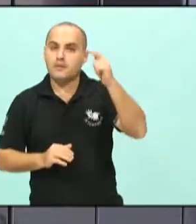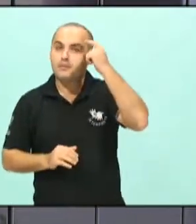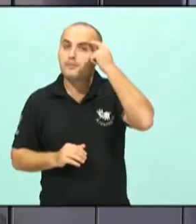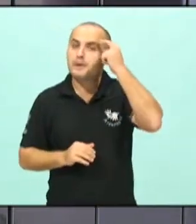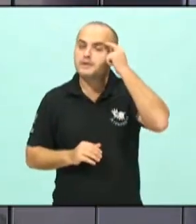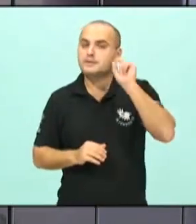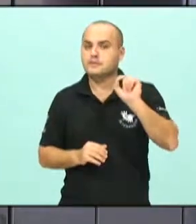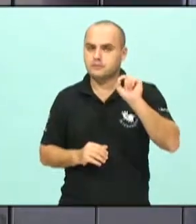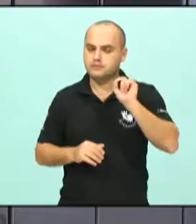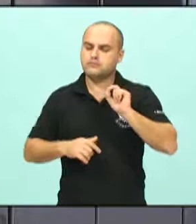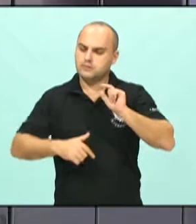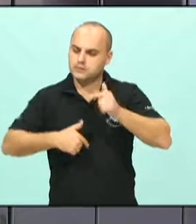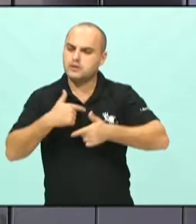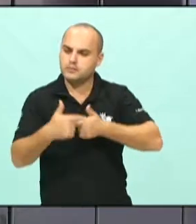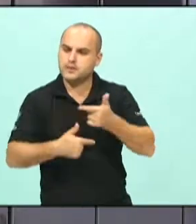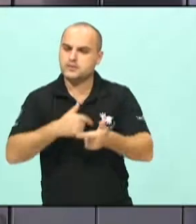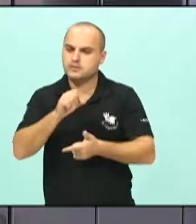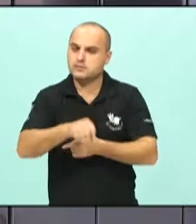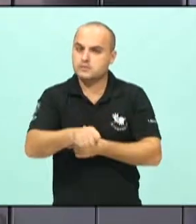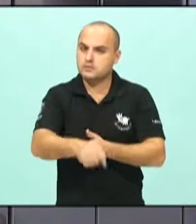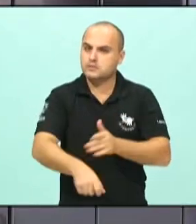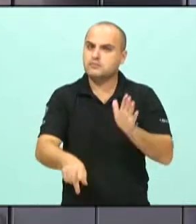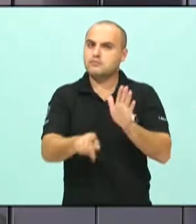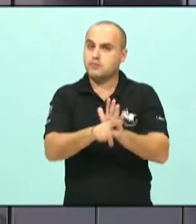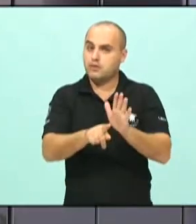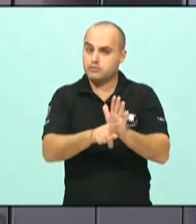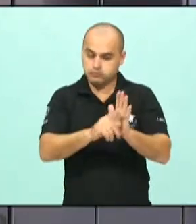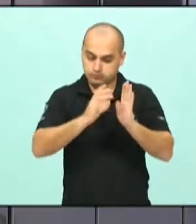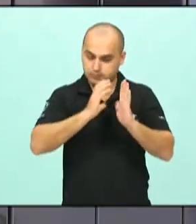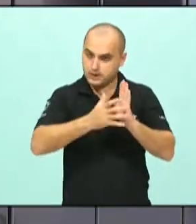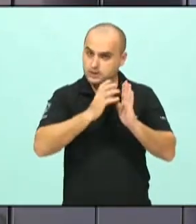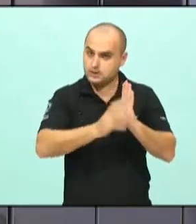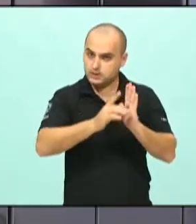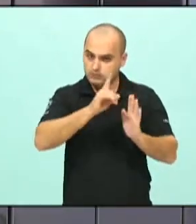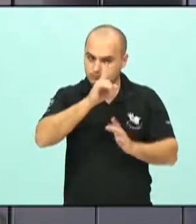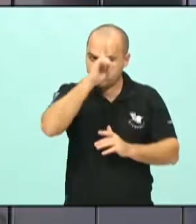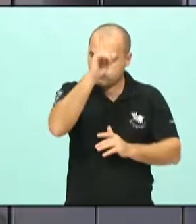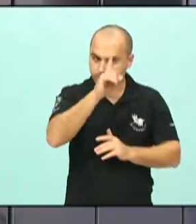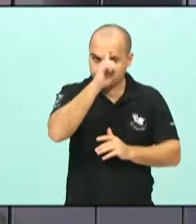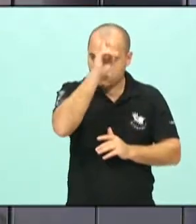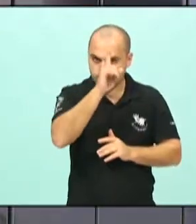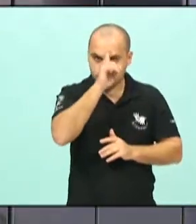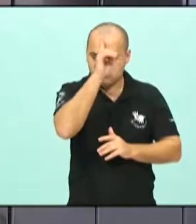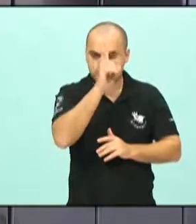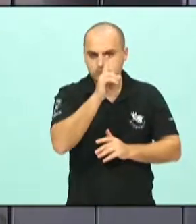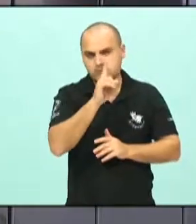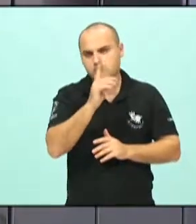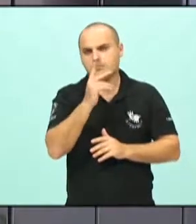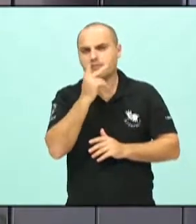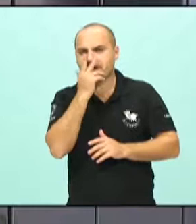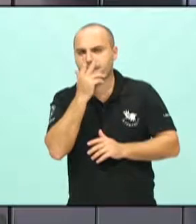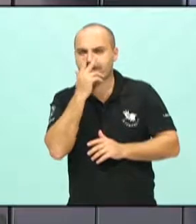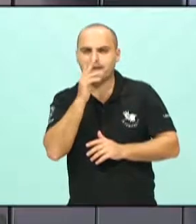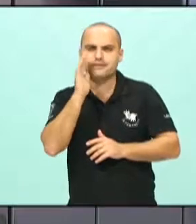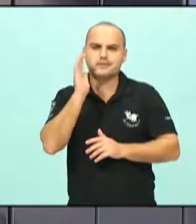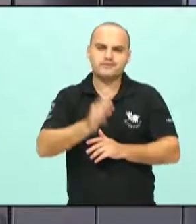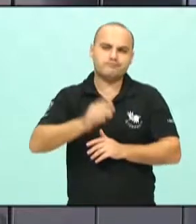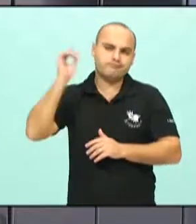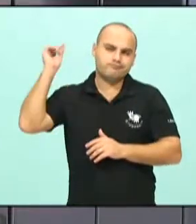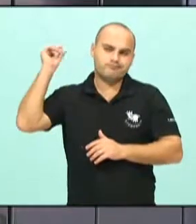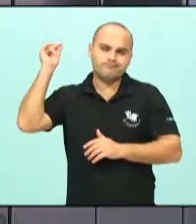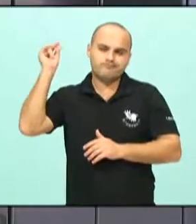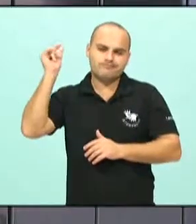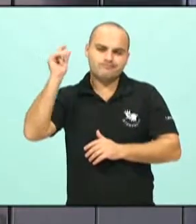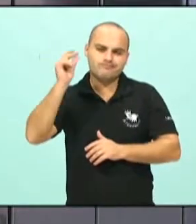ainda trabalhamos bastante essa questão da ideologia partidária. penso que isso equivocadamente se perdeu ao longo, tem se